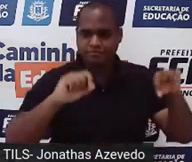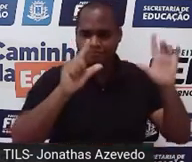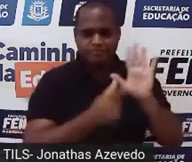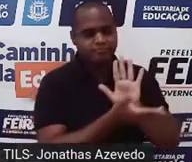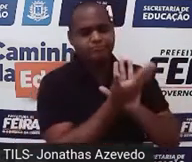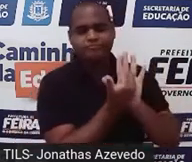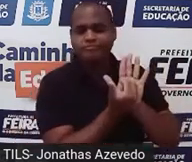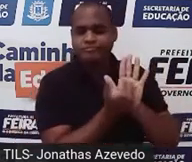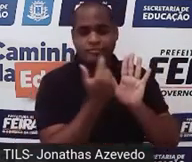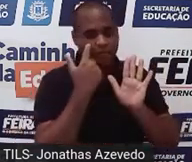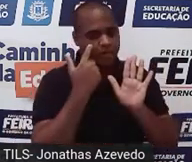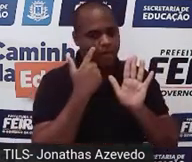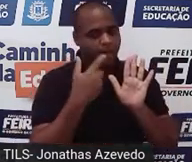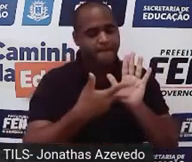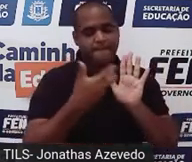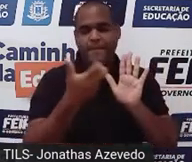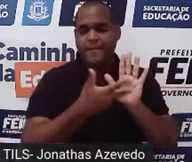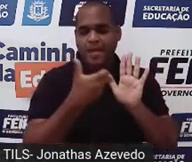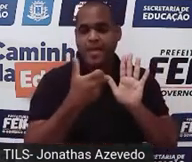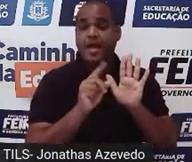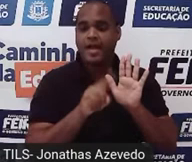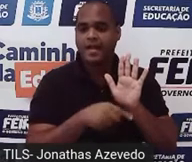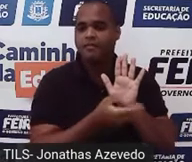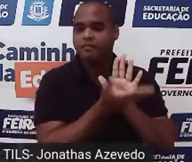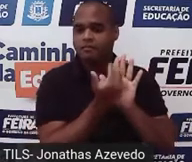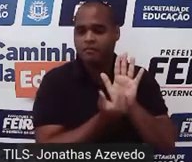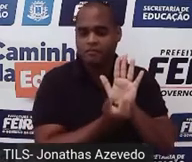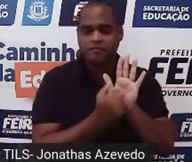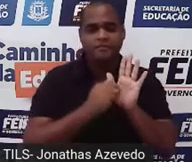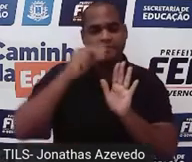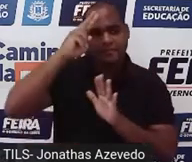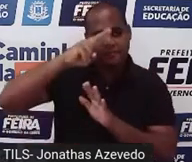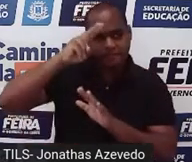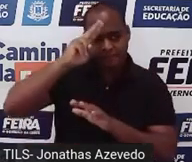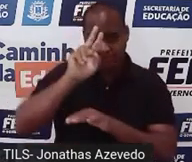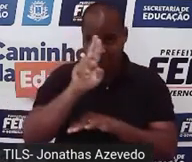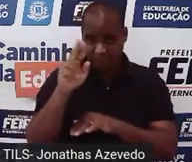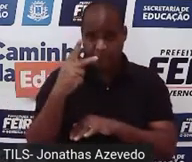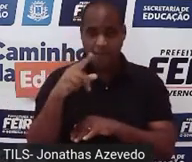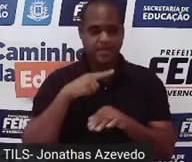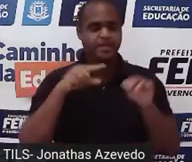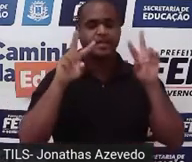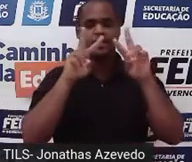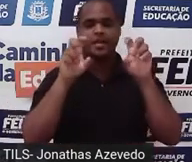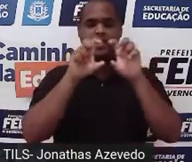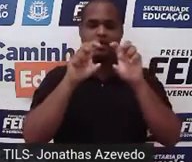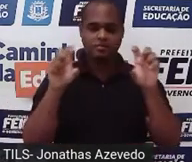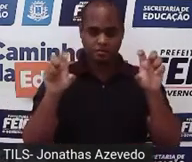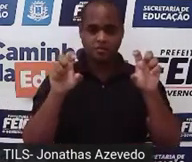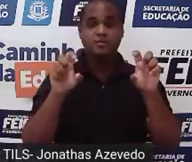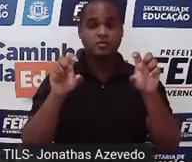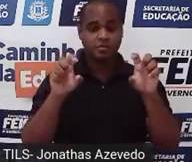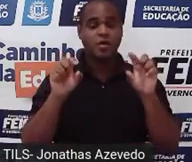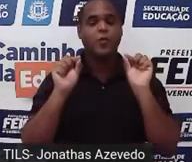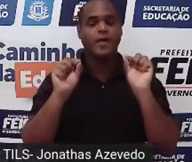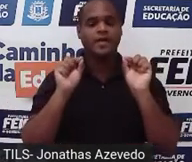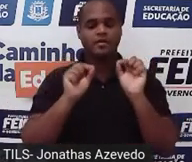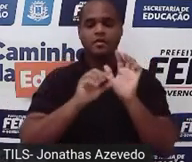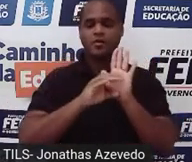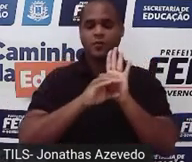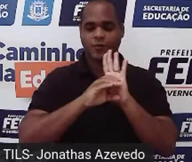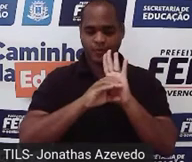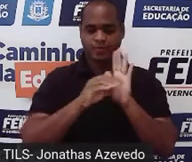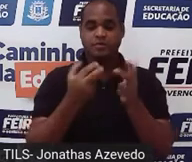vai tentar pela imagem lembrar do nome do assunto, né, desse conteúdo que a gente já